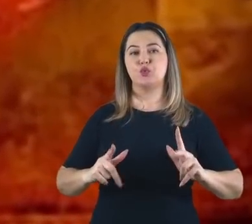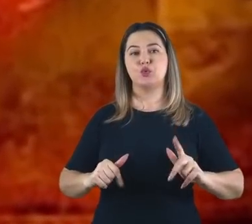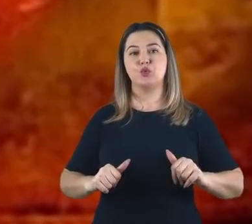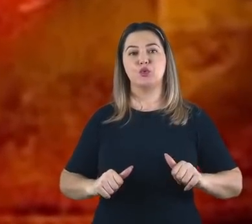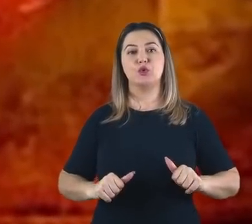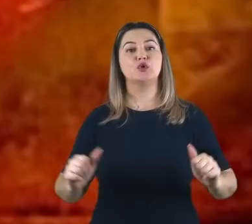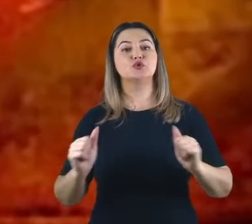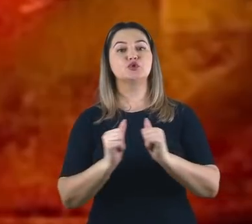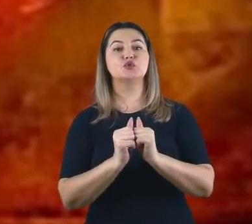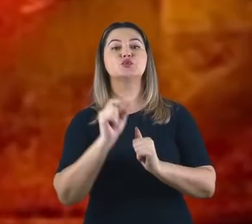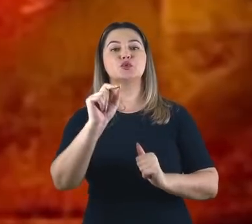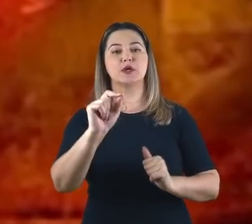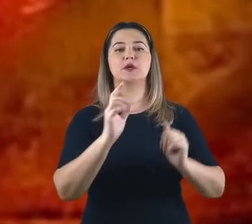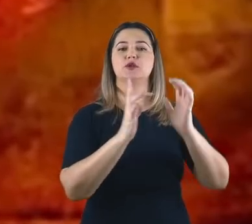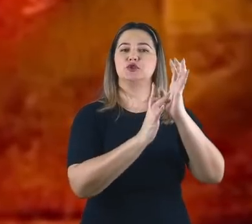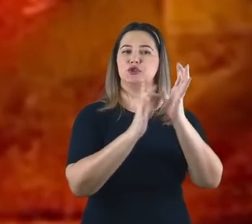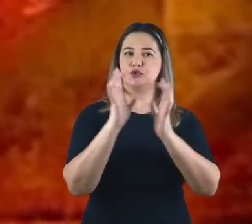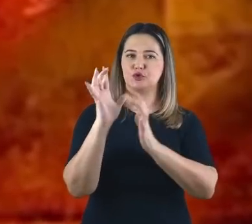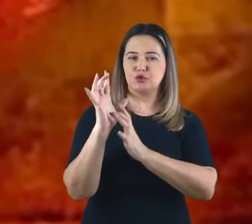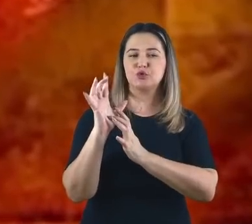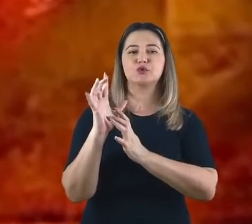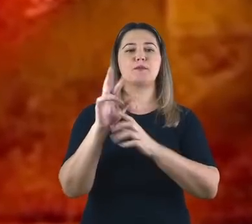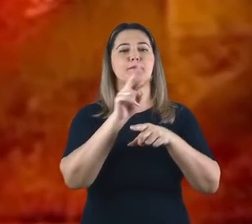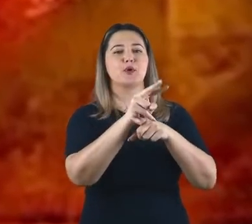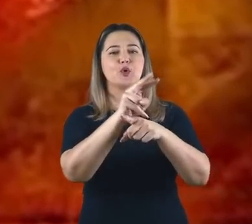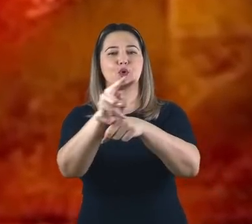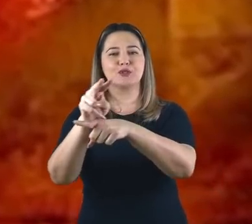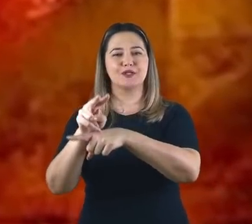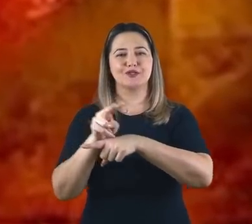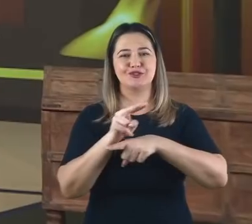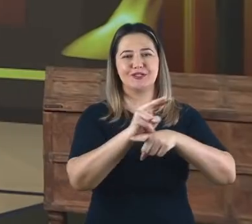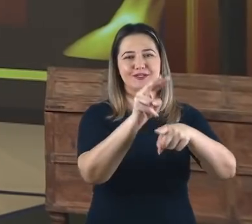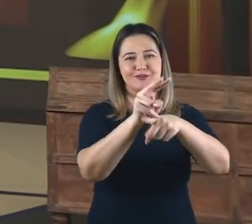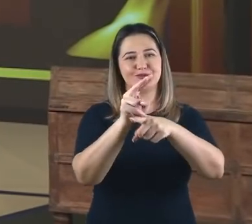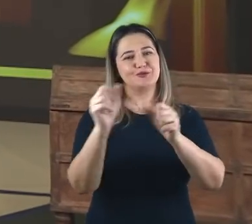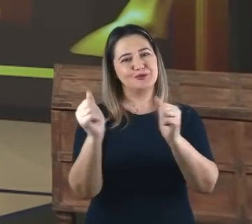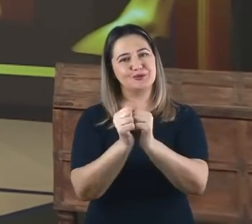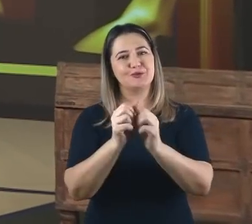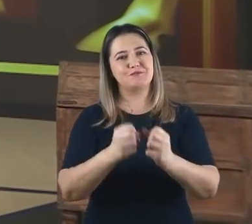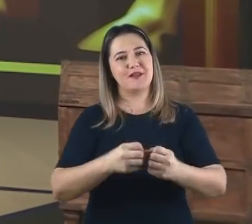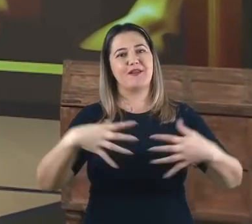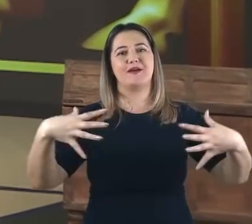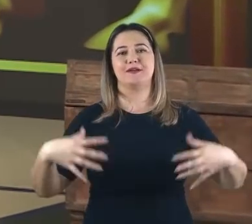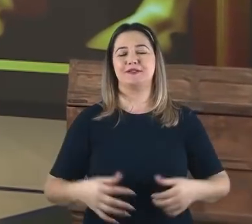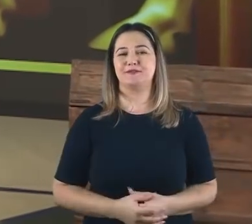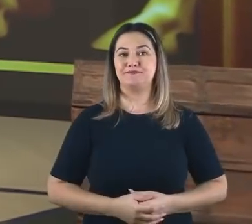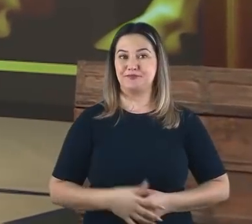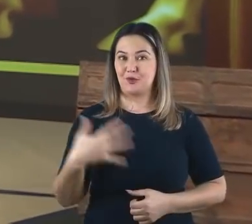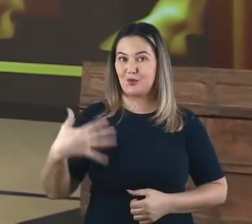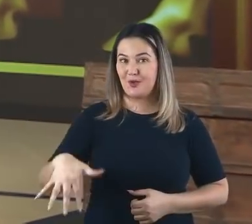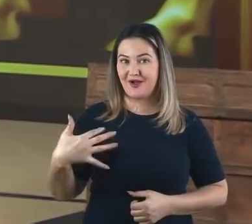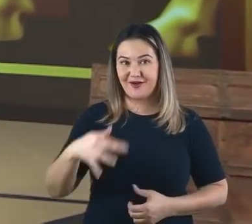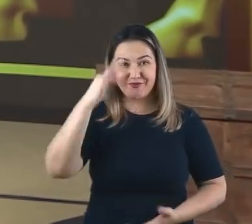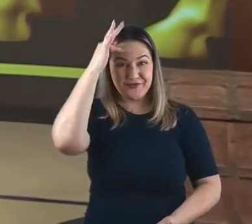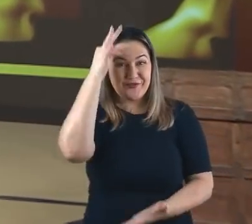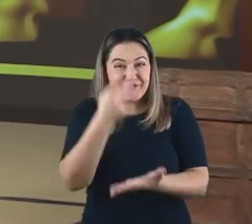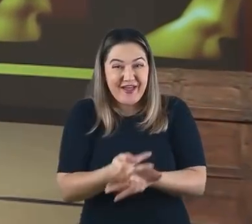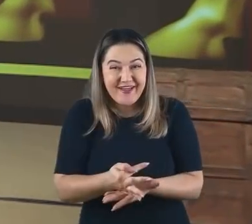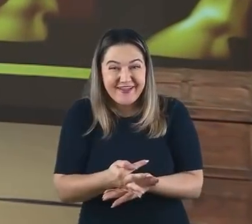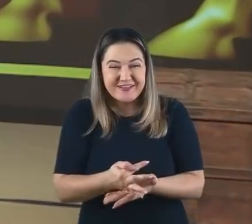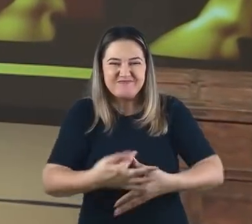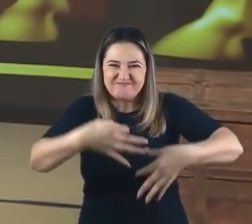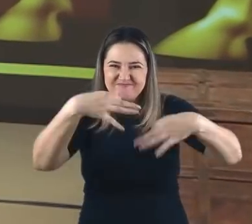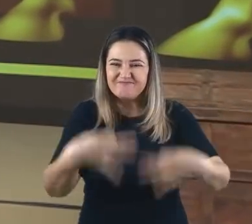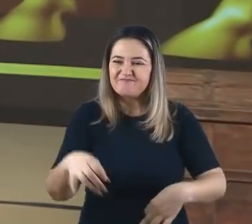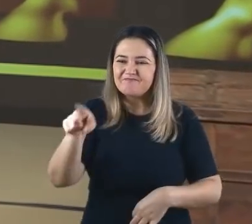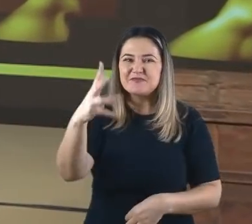filho do homem protegendo-os e fazendo parte do milagre que fé que exemplo de fidelidade e